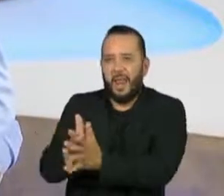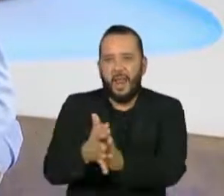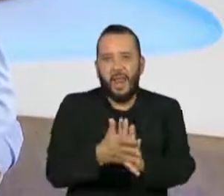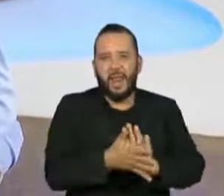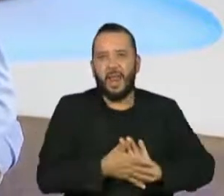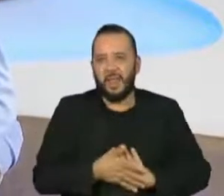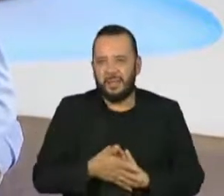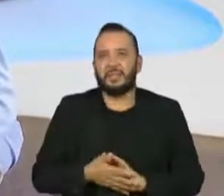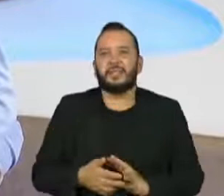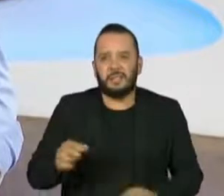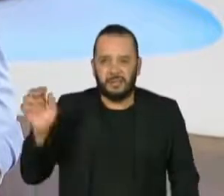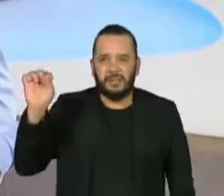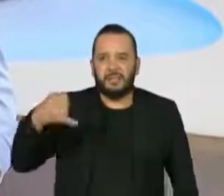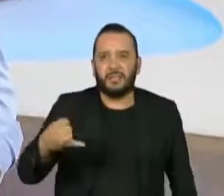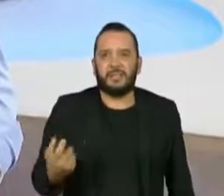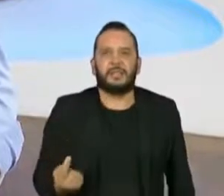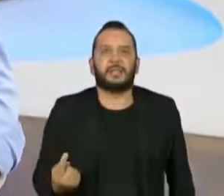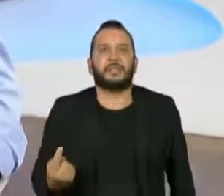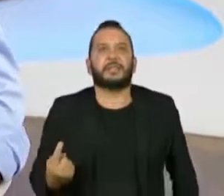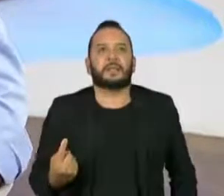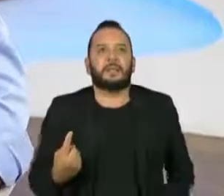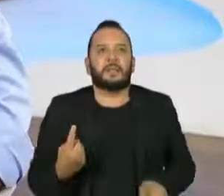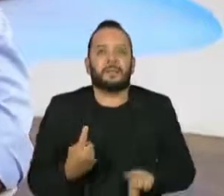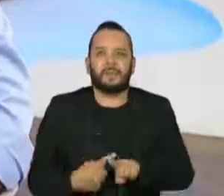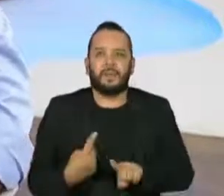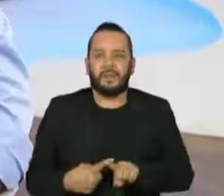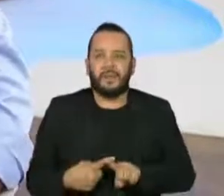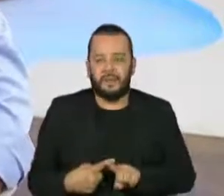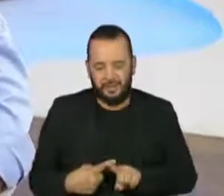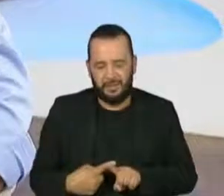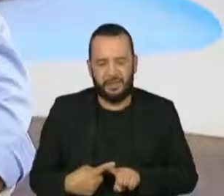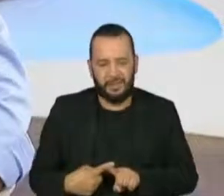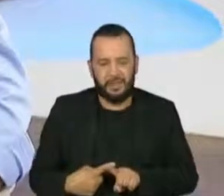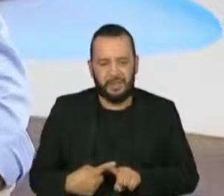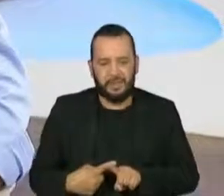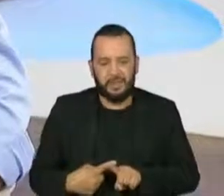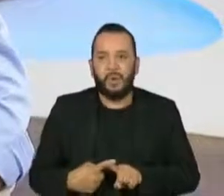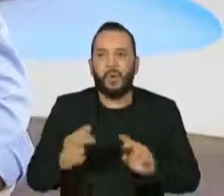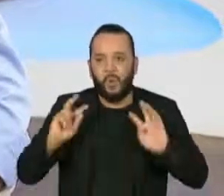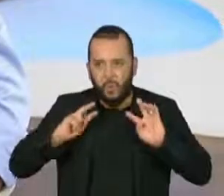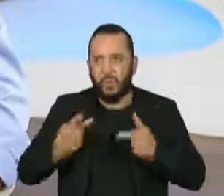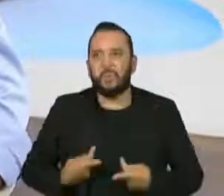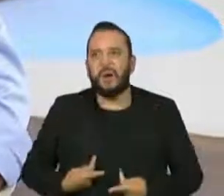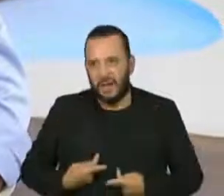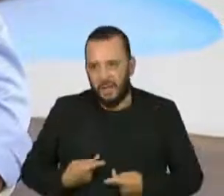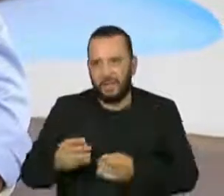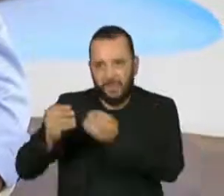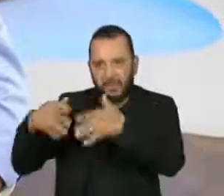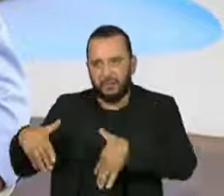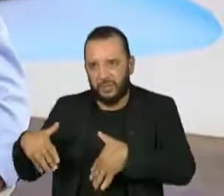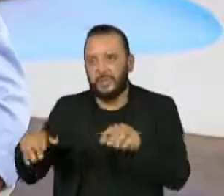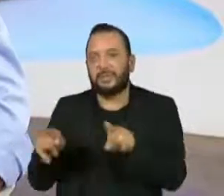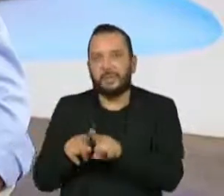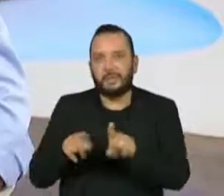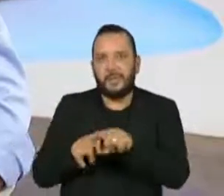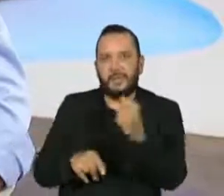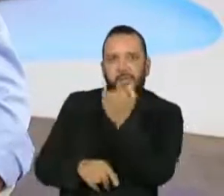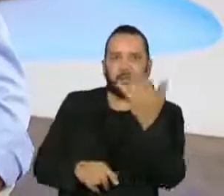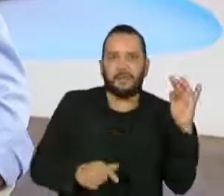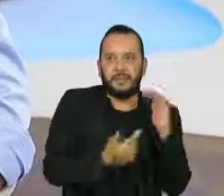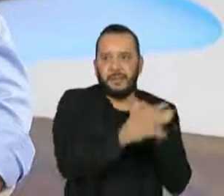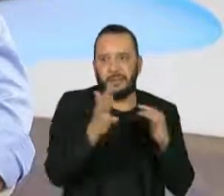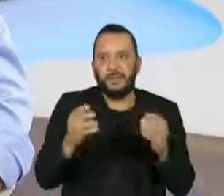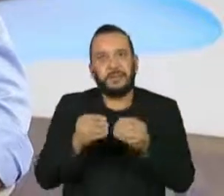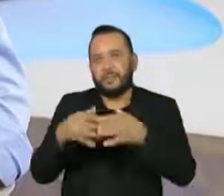porque além de prejudicar a vida humana, ele vai prejudicar o meio ambiente.